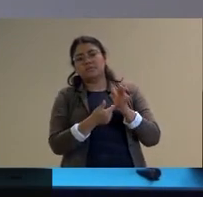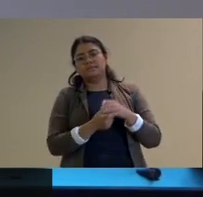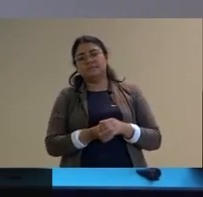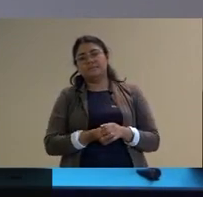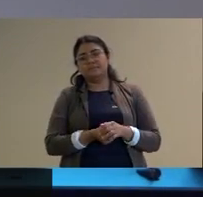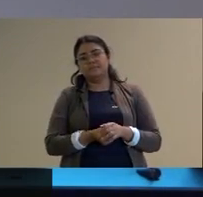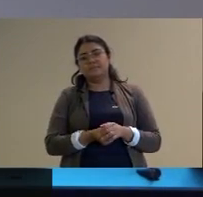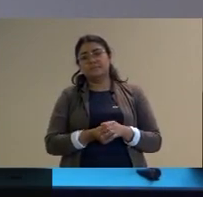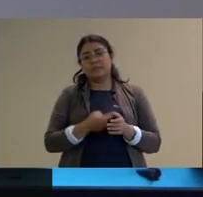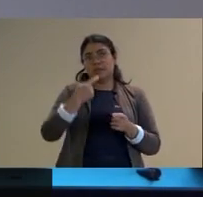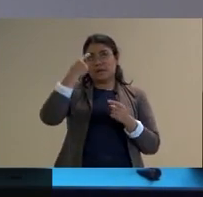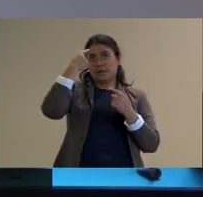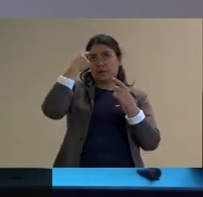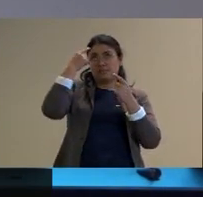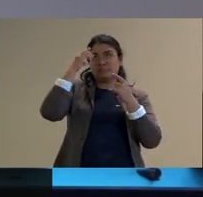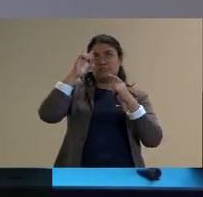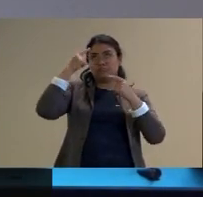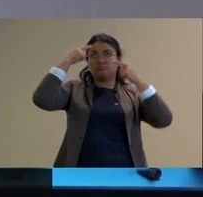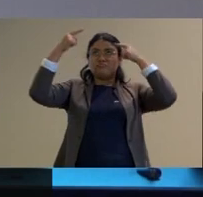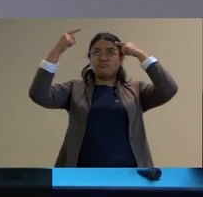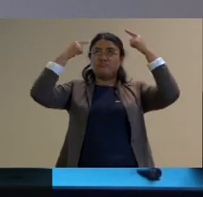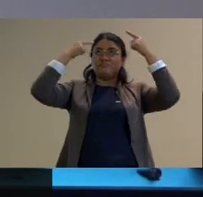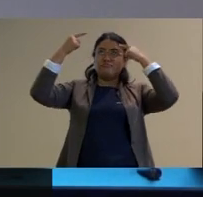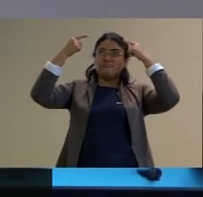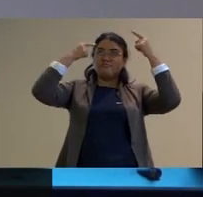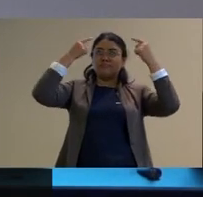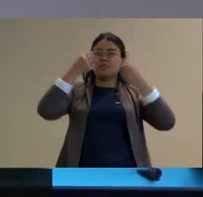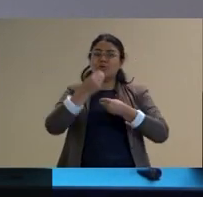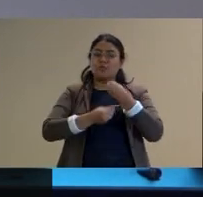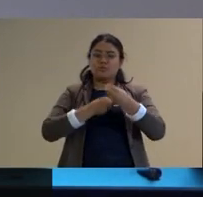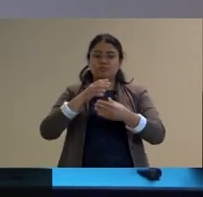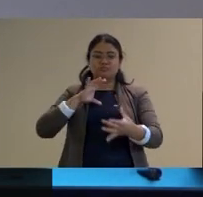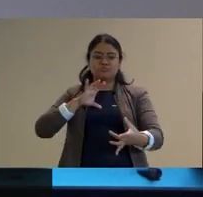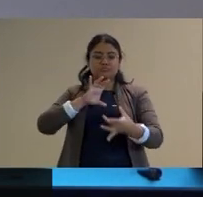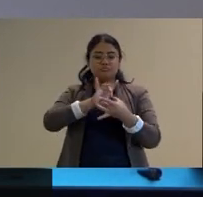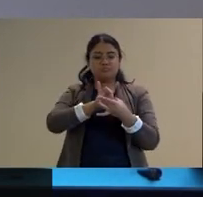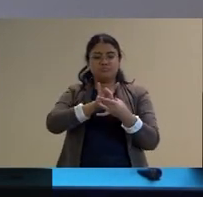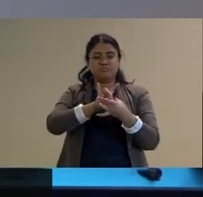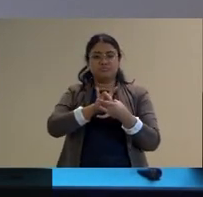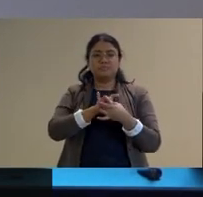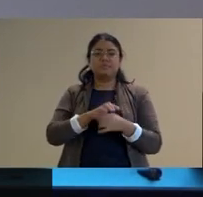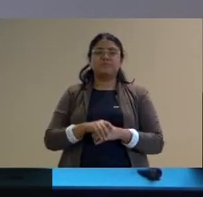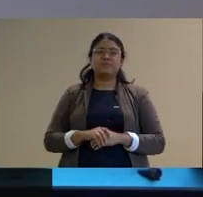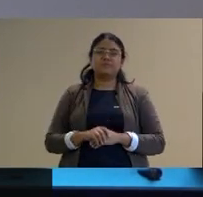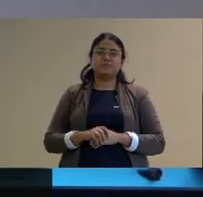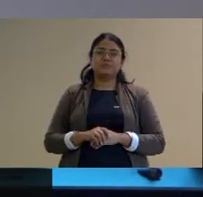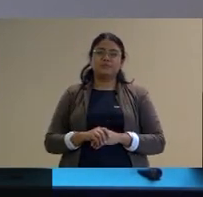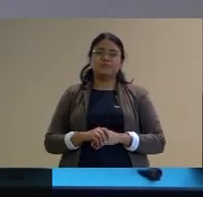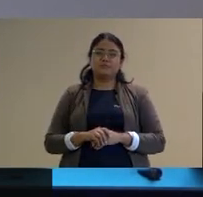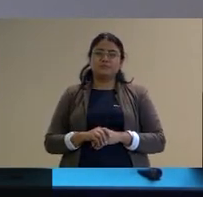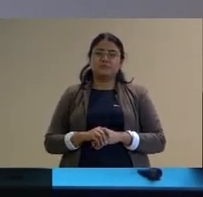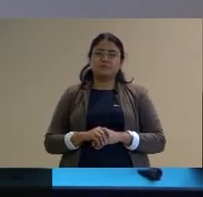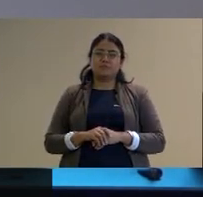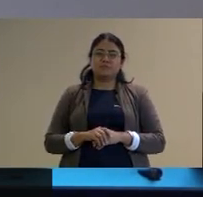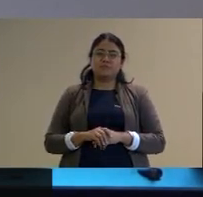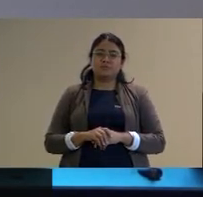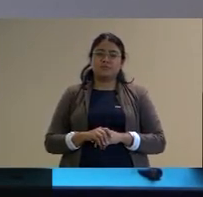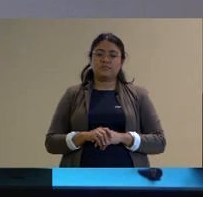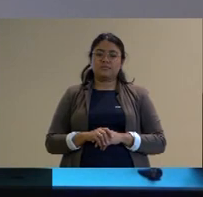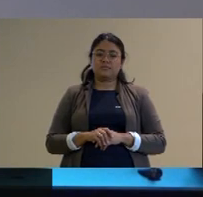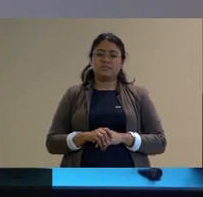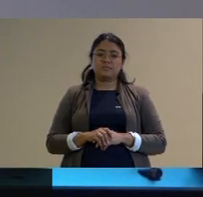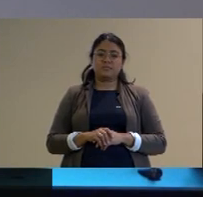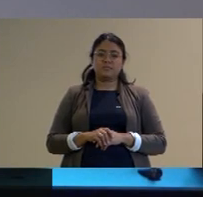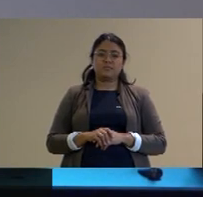criar os seus próprios sentidos sobre aquilo que experienciam aqui ficam algumas referências para quem